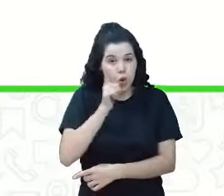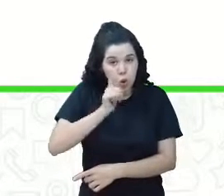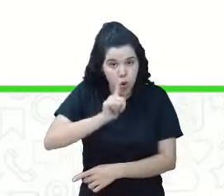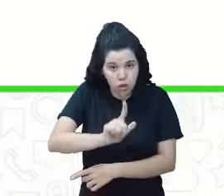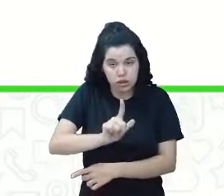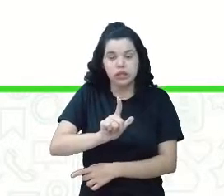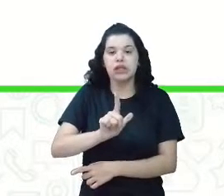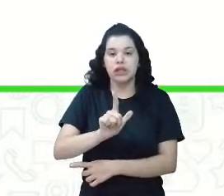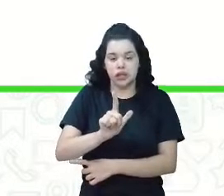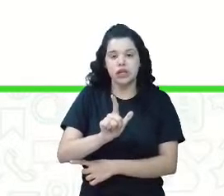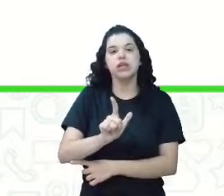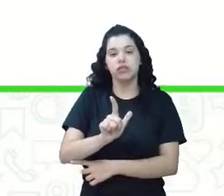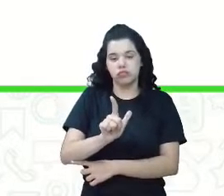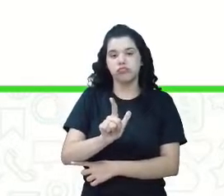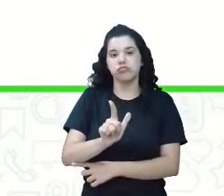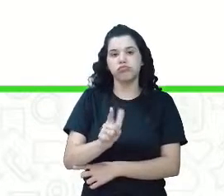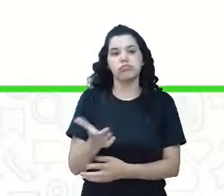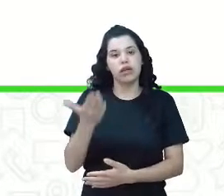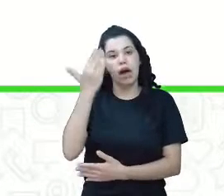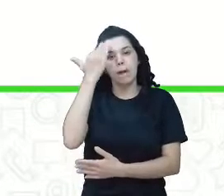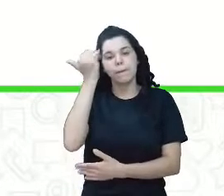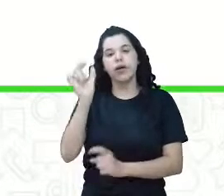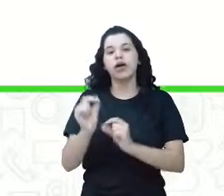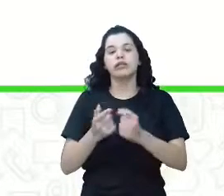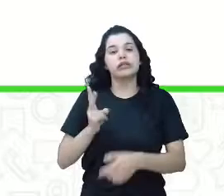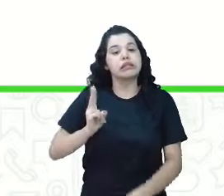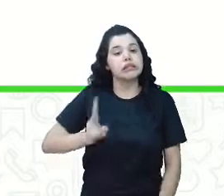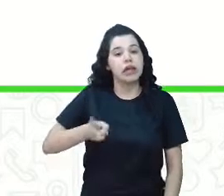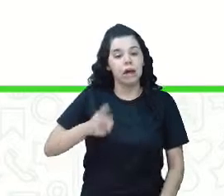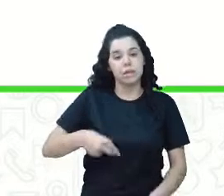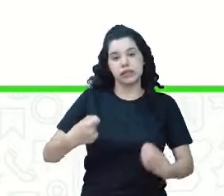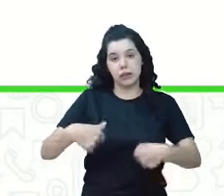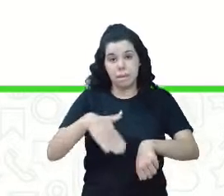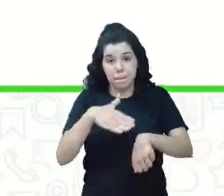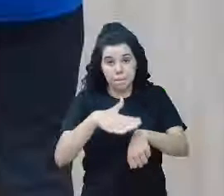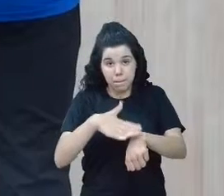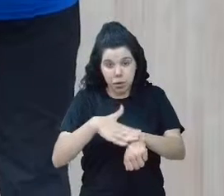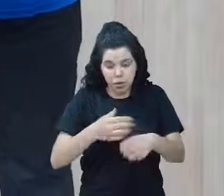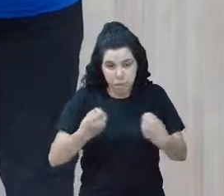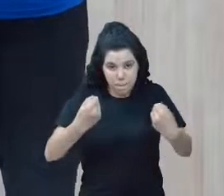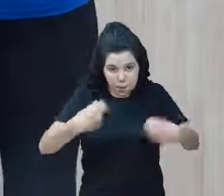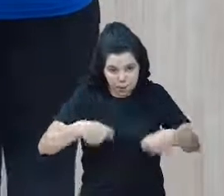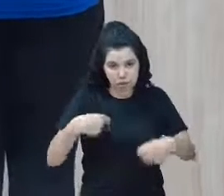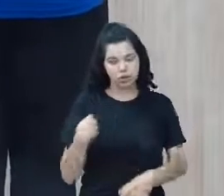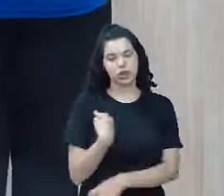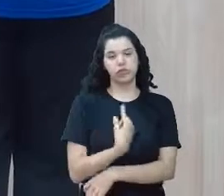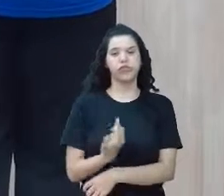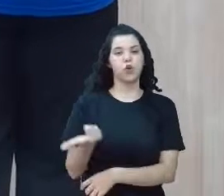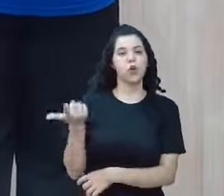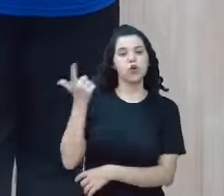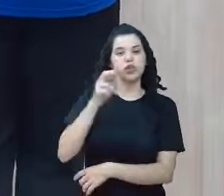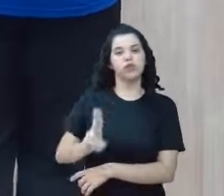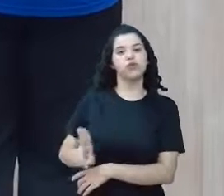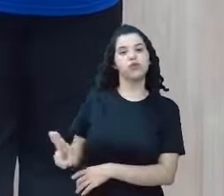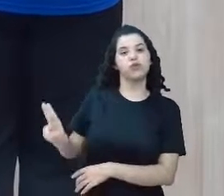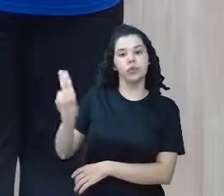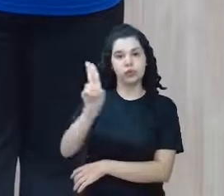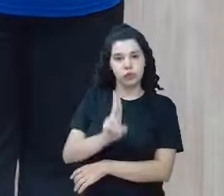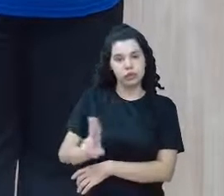disponíveis para que sempre que necessário possamos utilizar sem